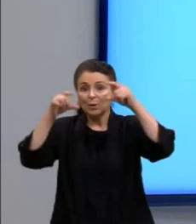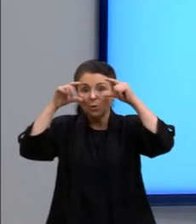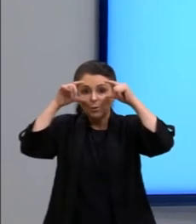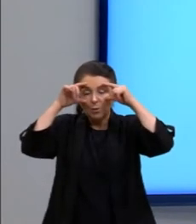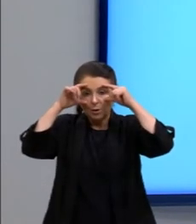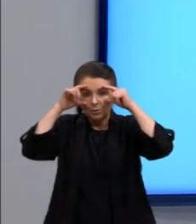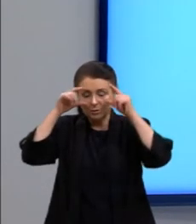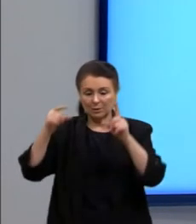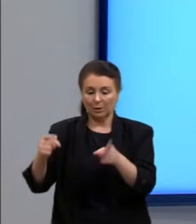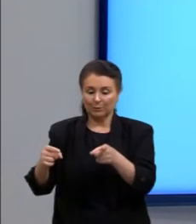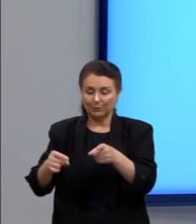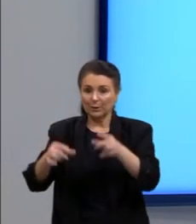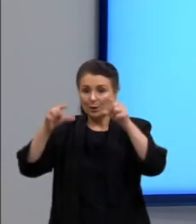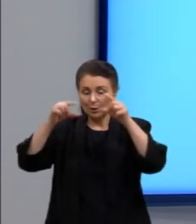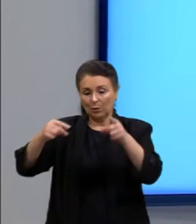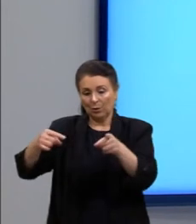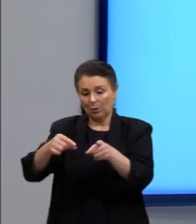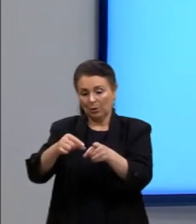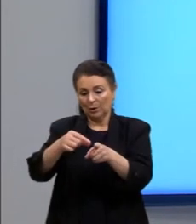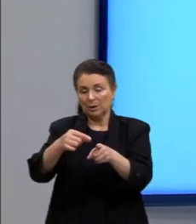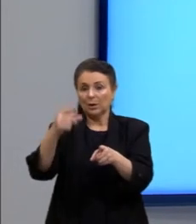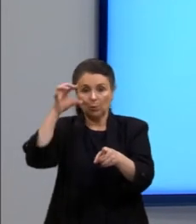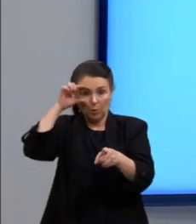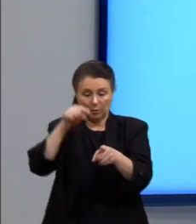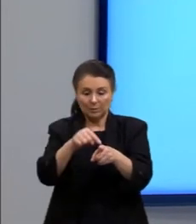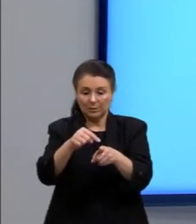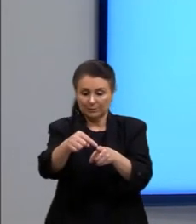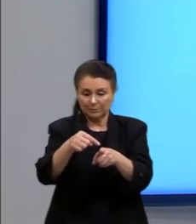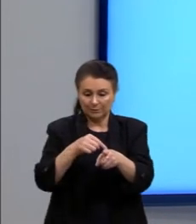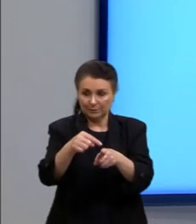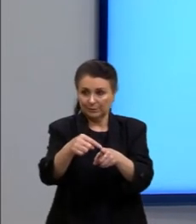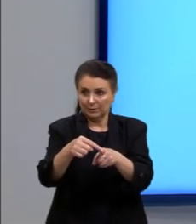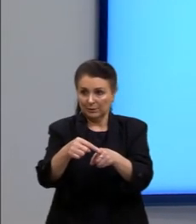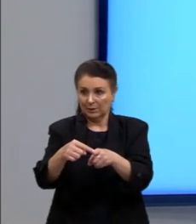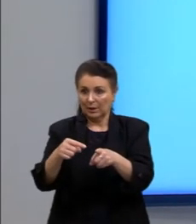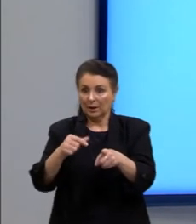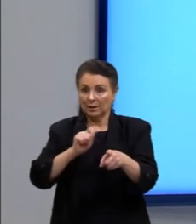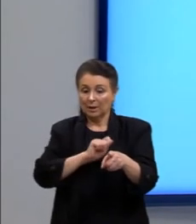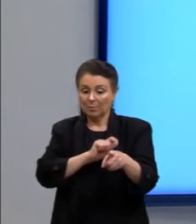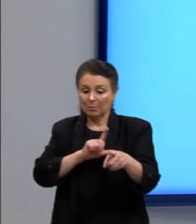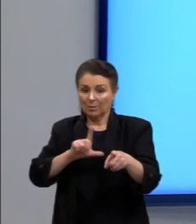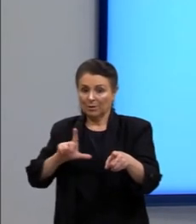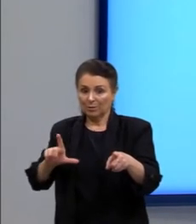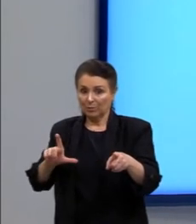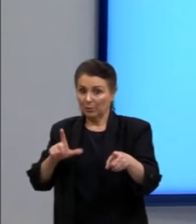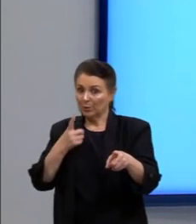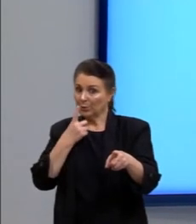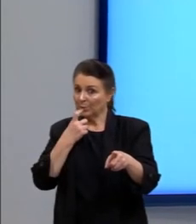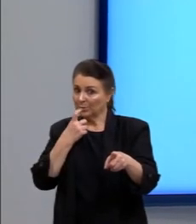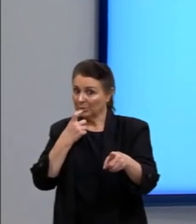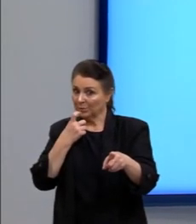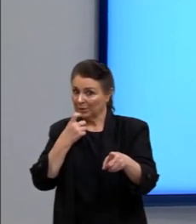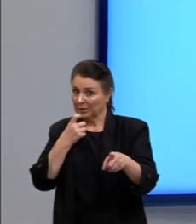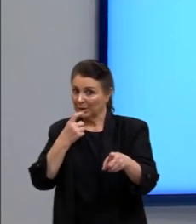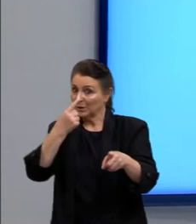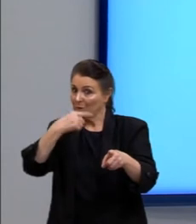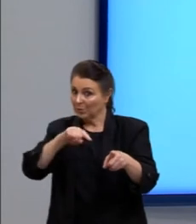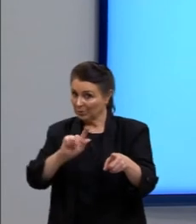chega, então, nesse óculos. Vejam que aqui a gente está vendo uma ondinha azul e uma vermelha e outra azul.